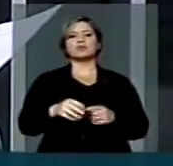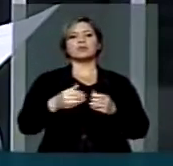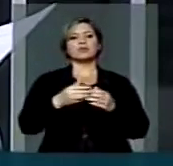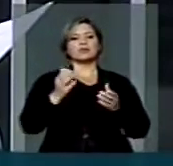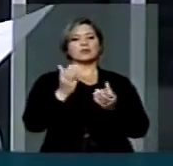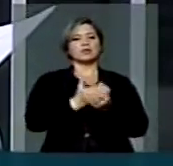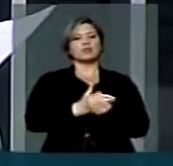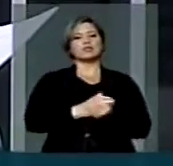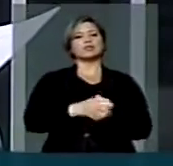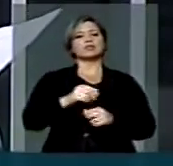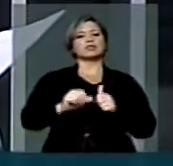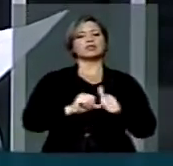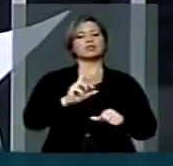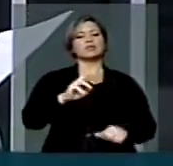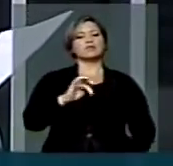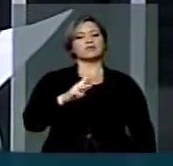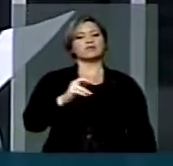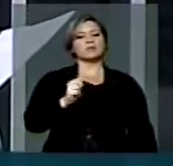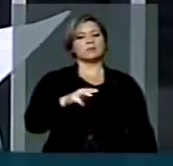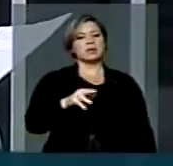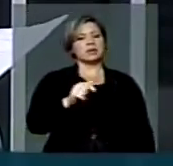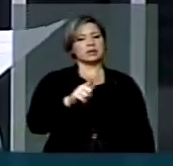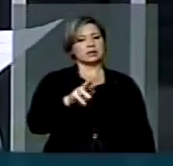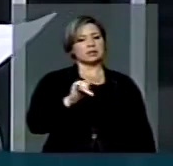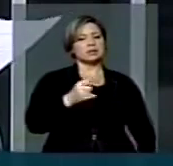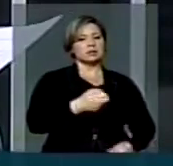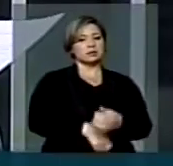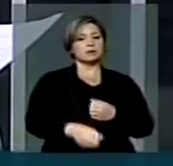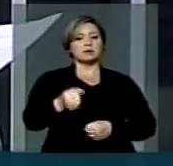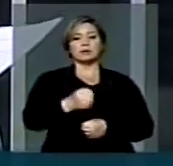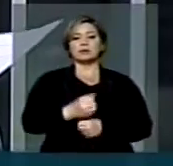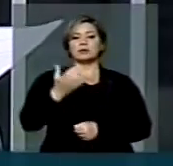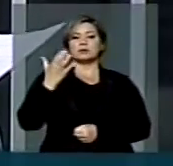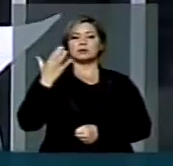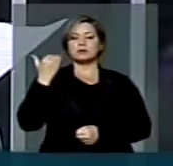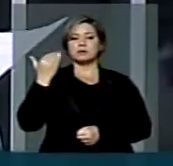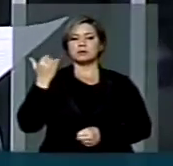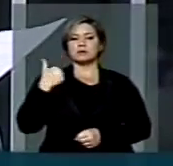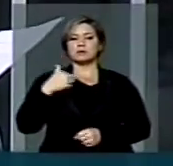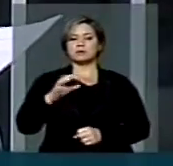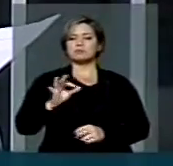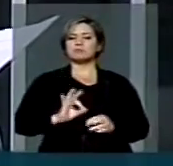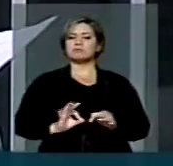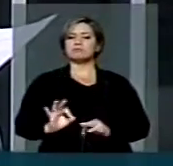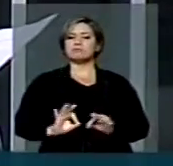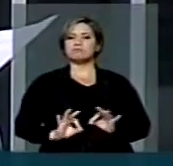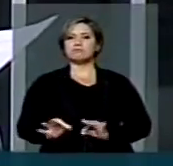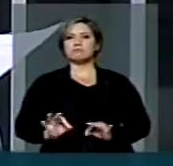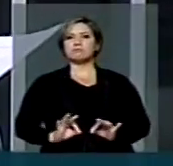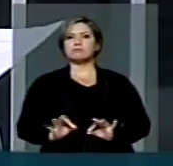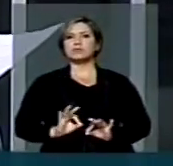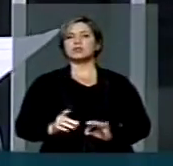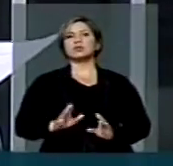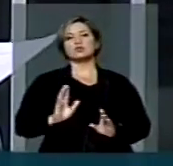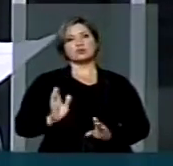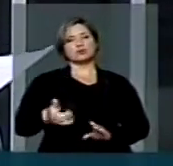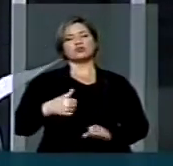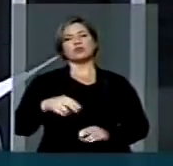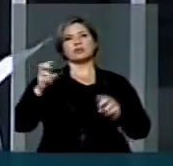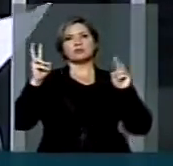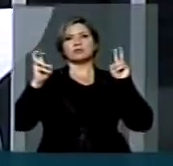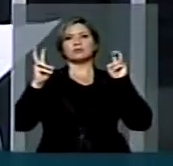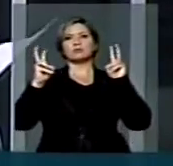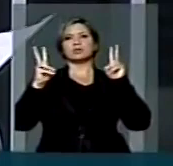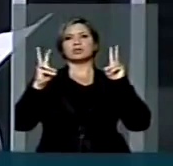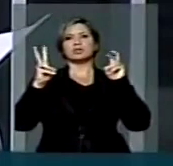de Reforma Agrária. No ano passado, uma boa ação, já que é um tema